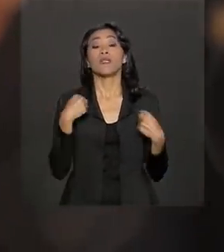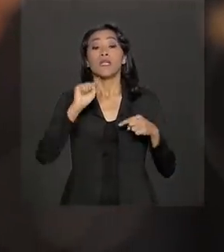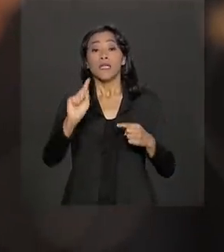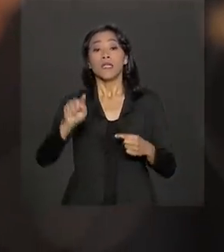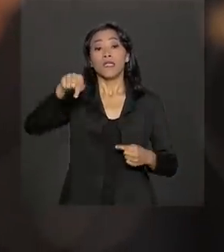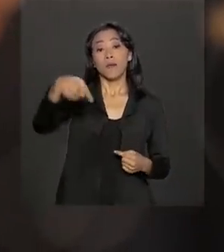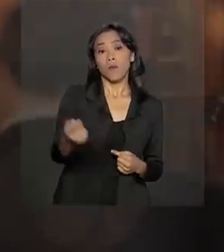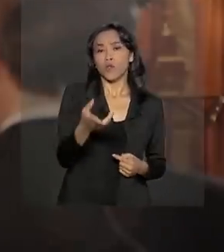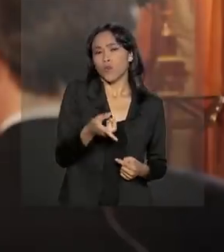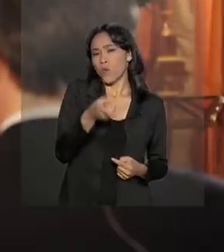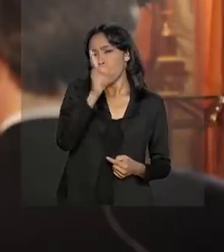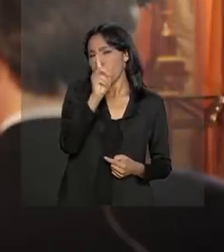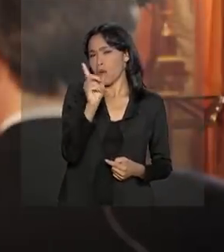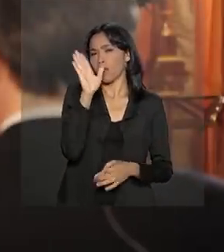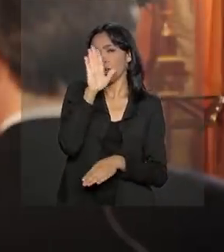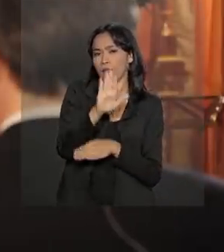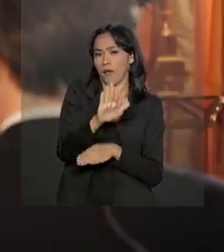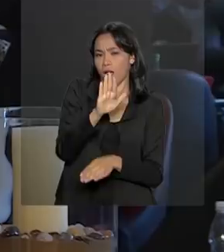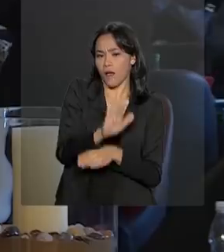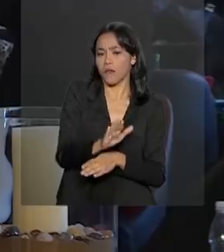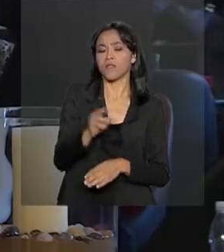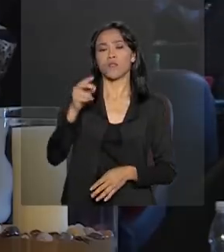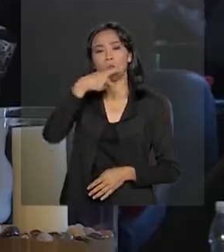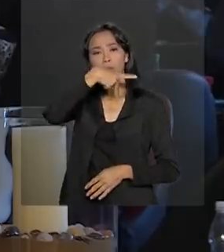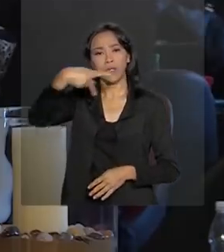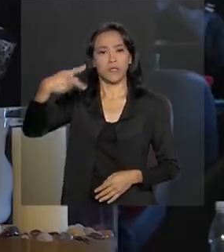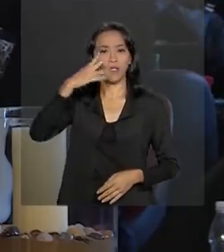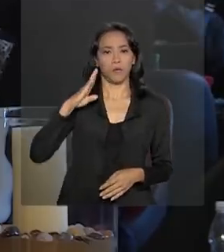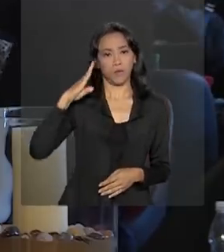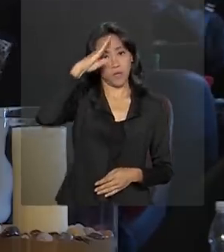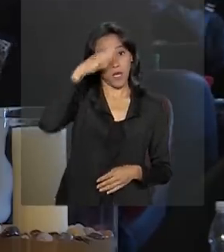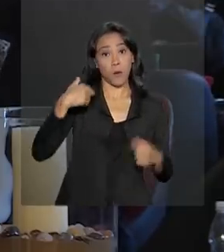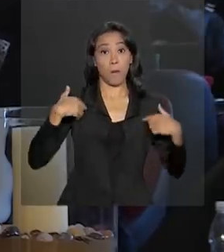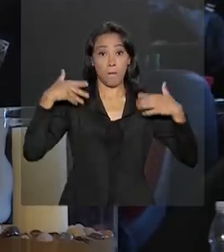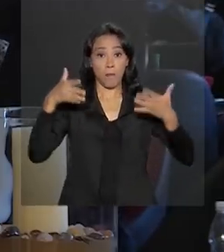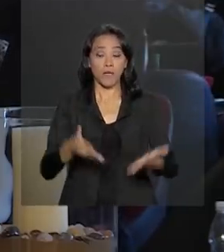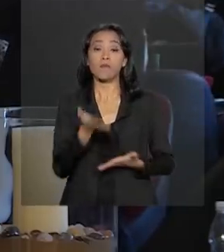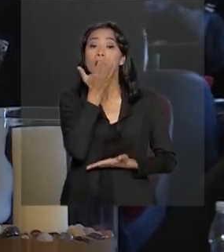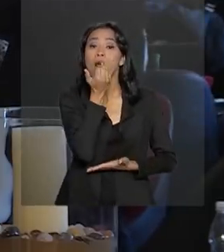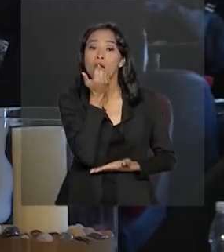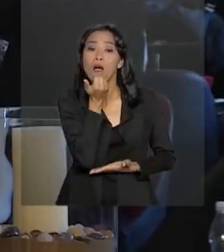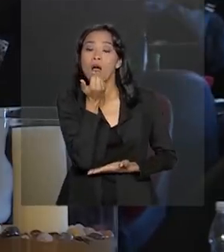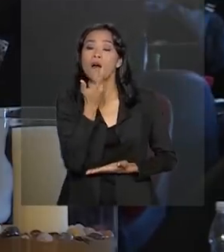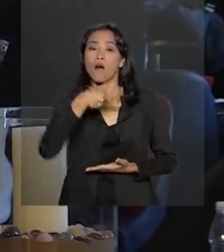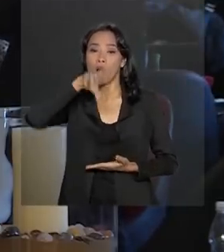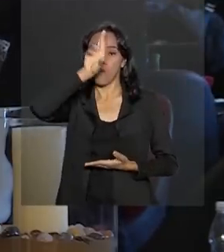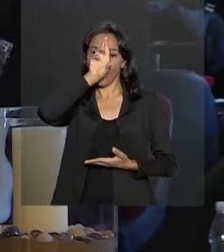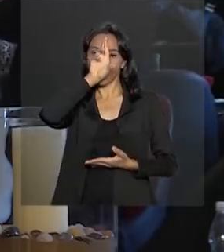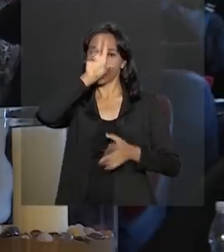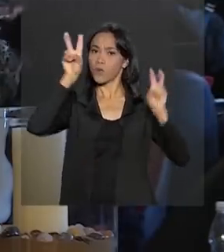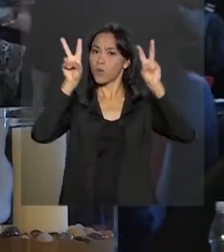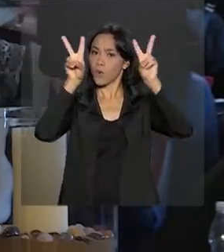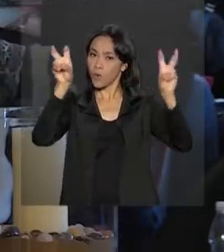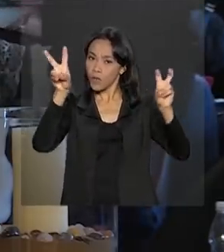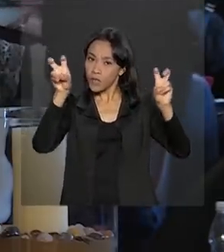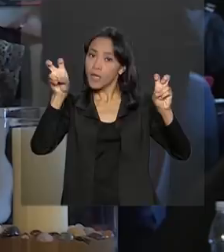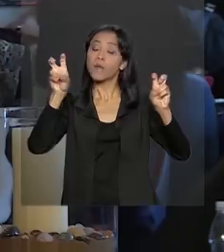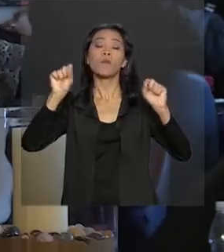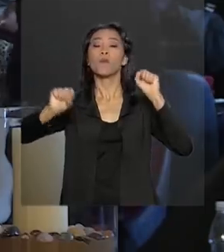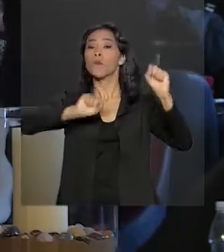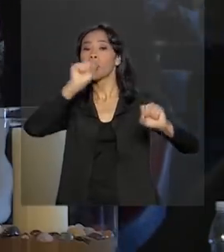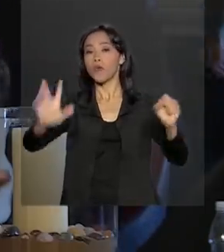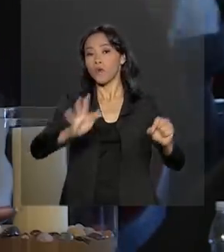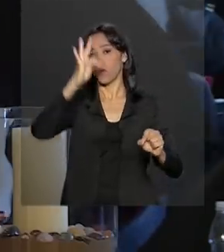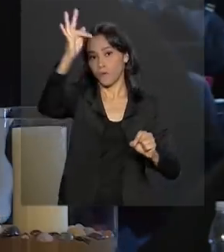mais a uma da tarde, o presidente Jair Bolsonaro participa de um almoço com o tema O Futuro do Brasil. Na parte da